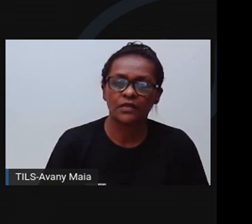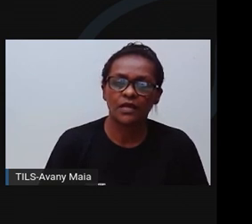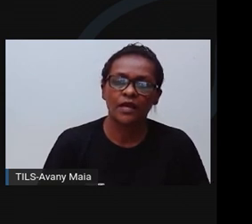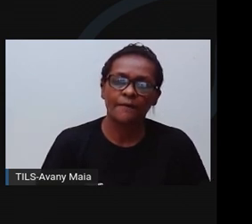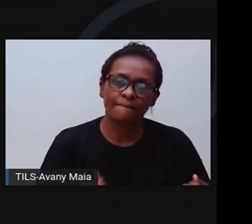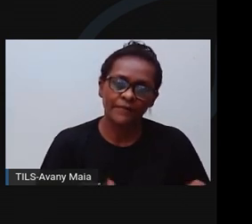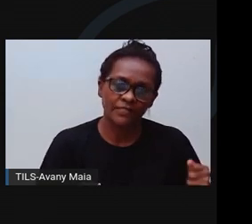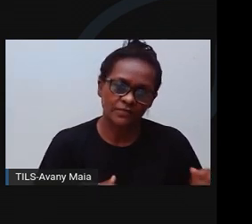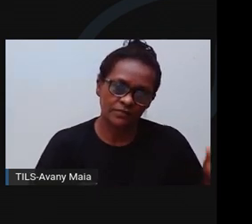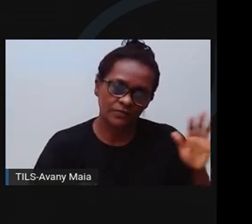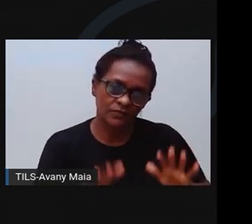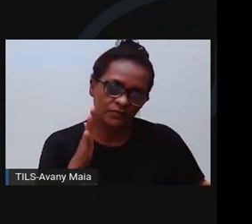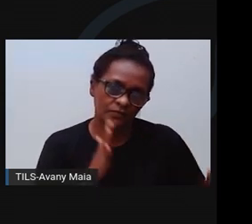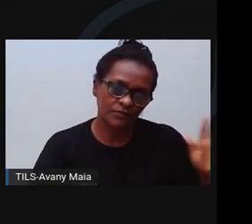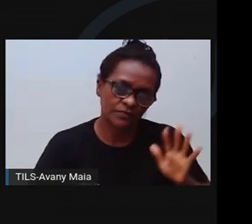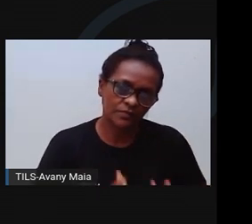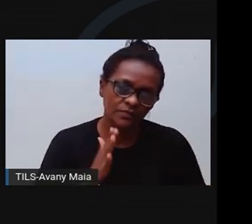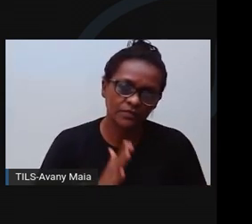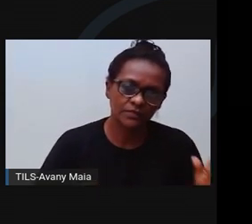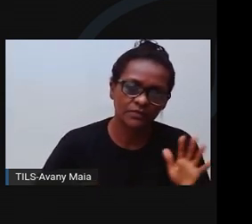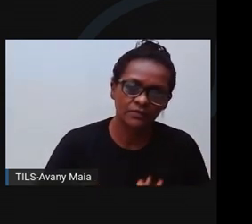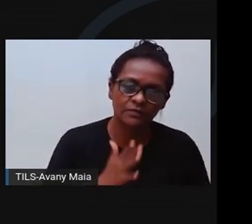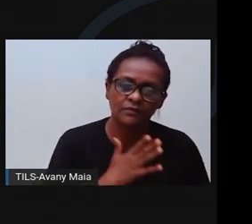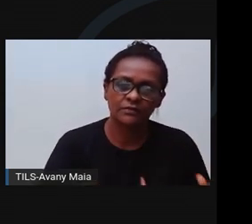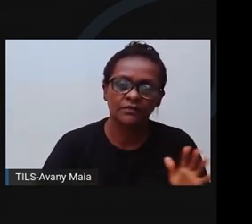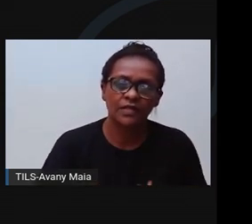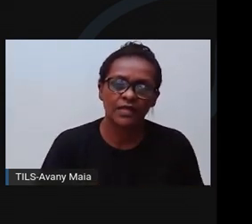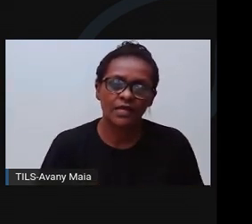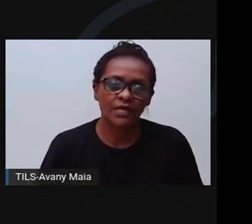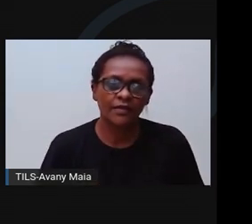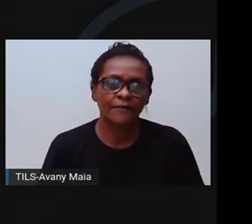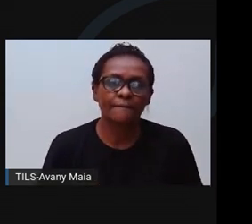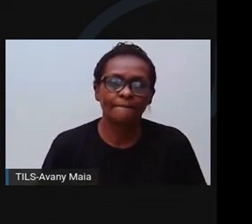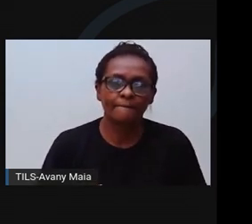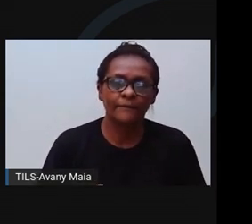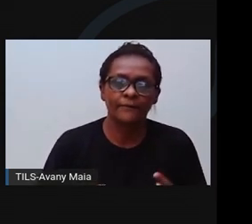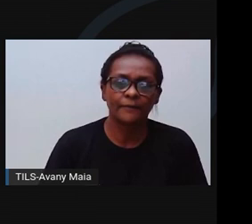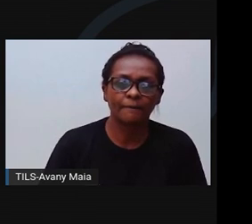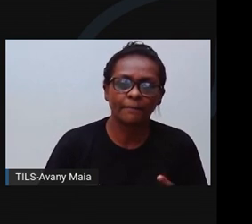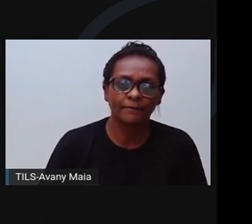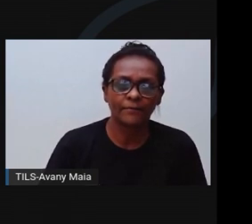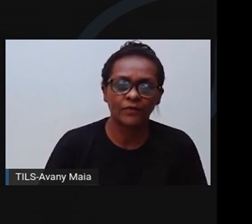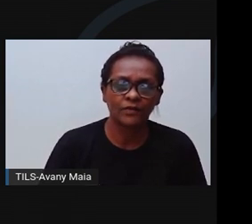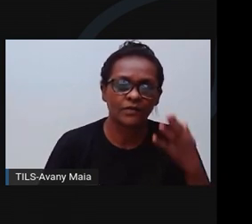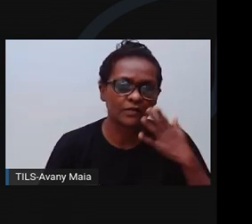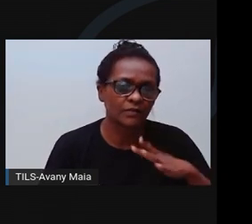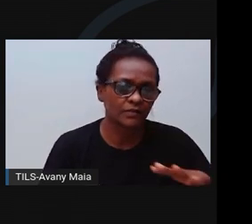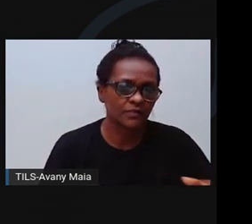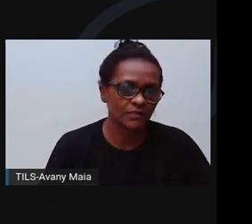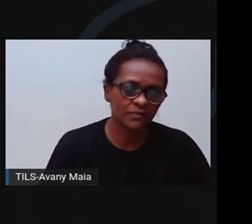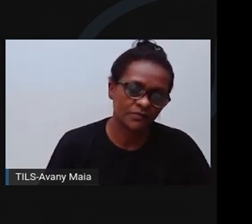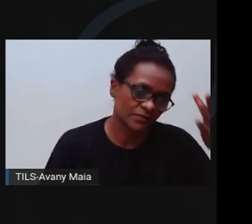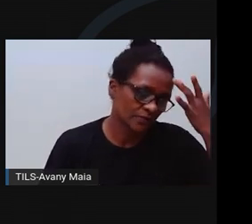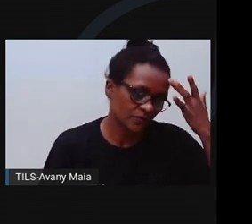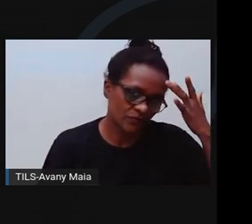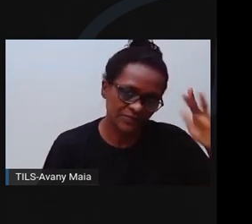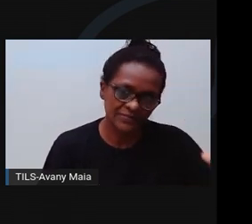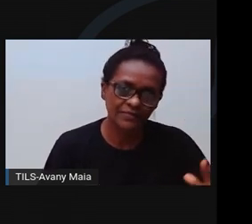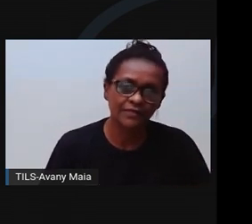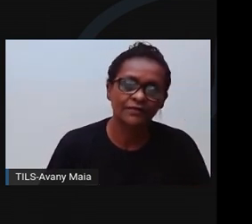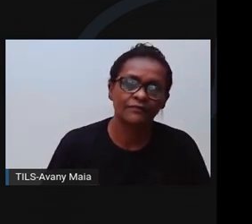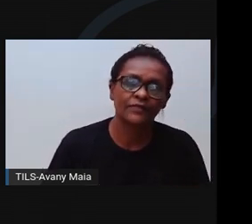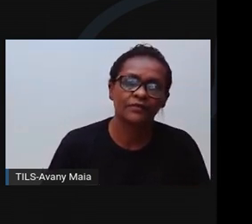adolescentes. Vulneráveis em construção. Cheios de sonhos e incertezas. Para amadurecer,